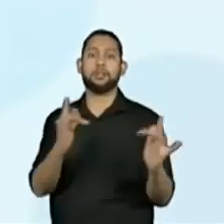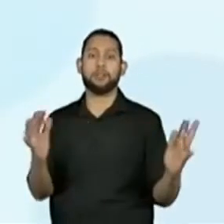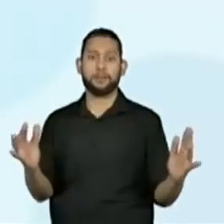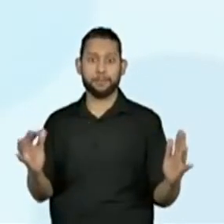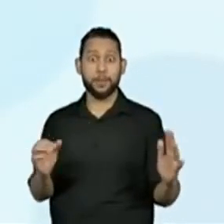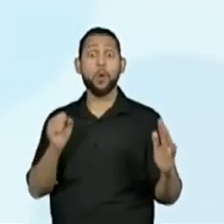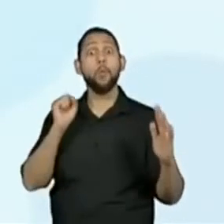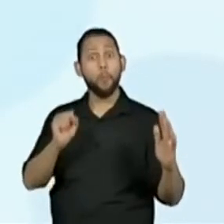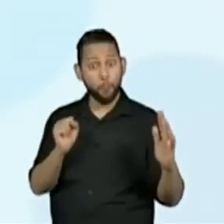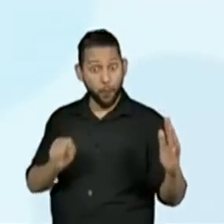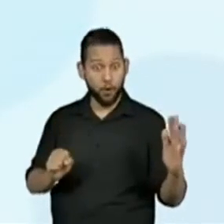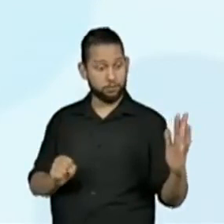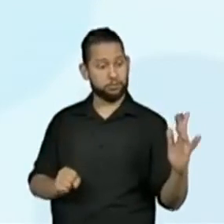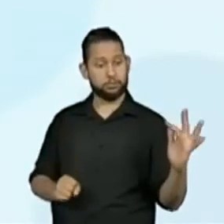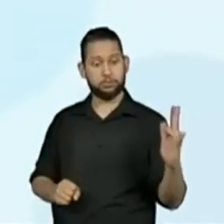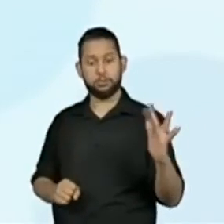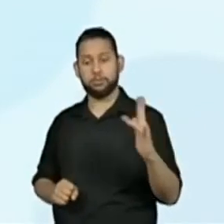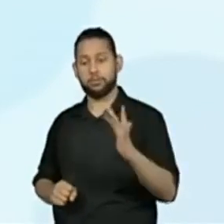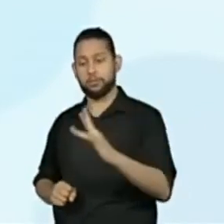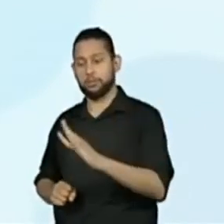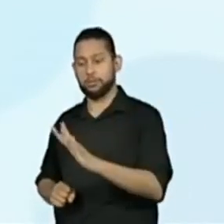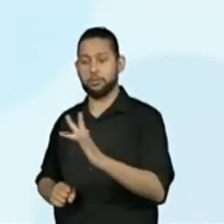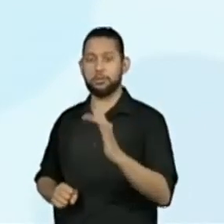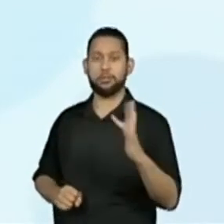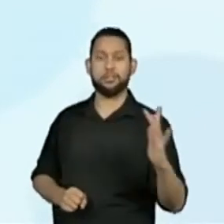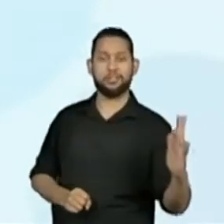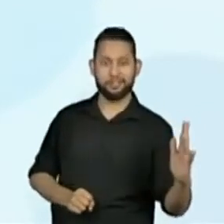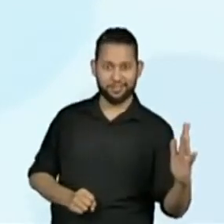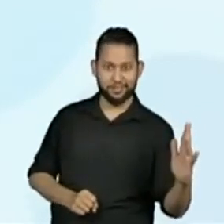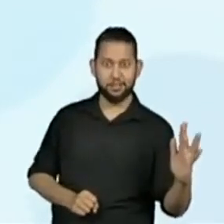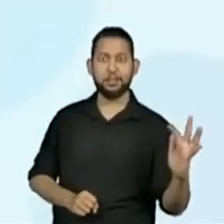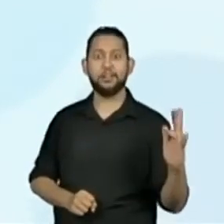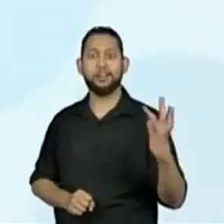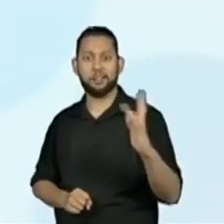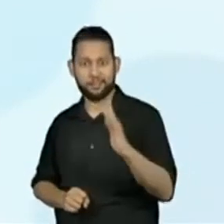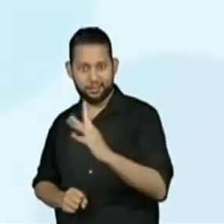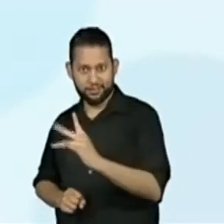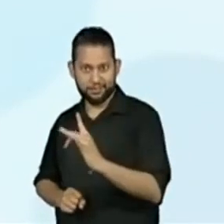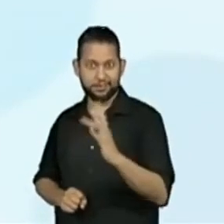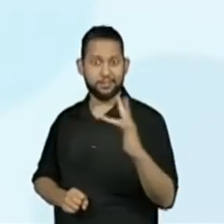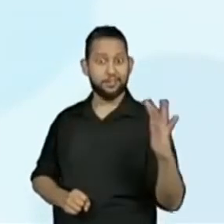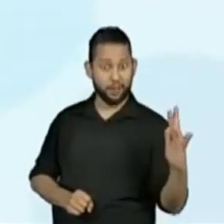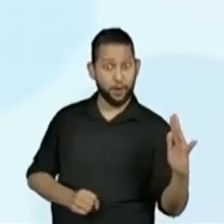investir mais uma vez na recuperação da bandeira.